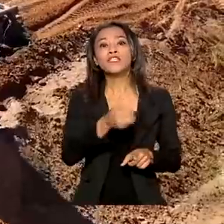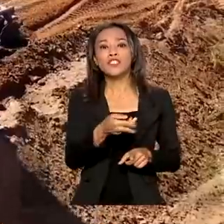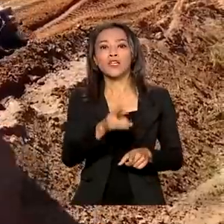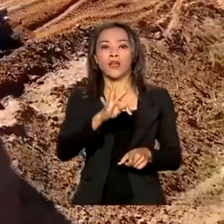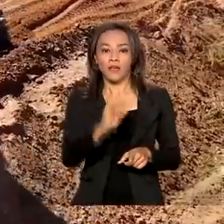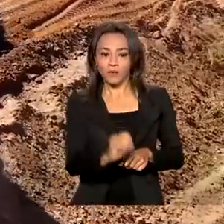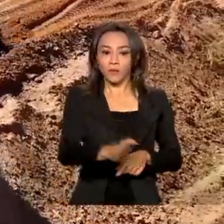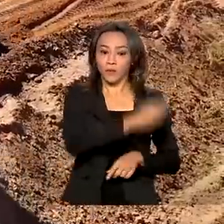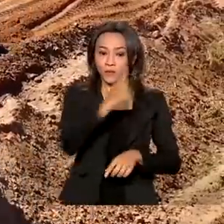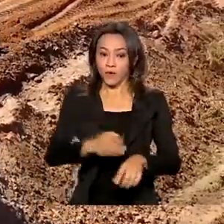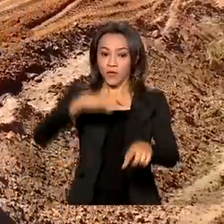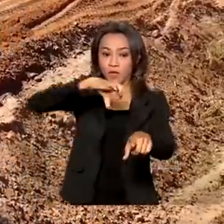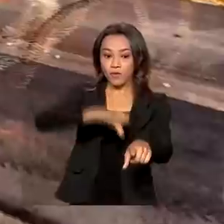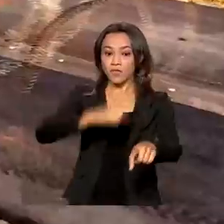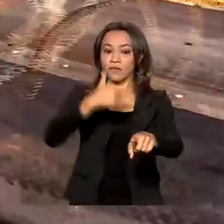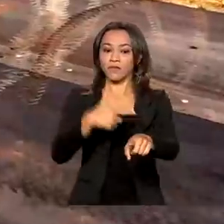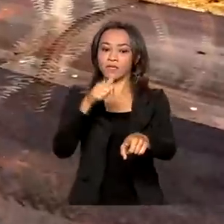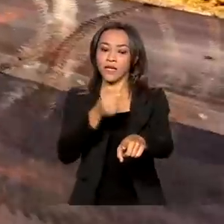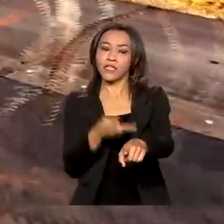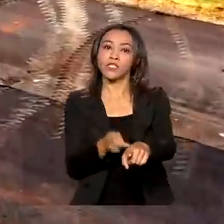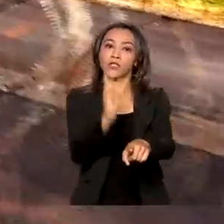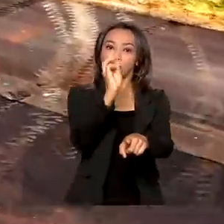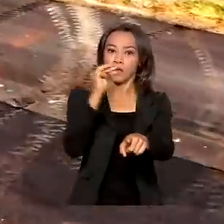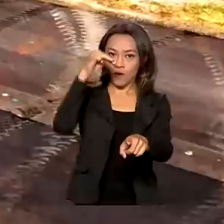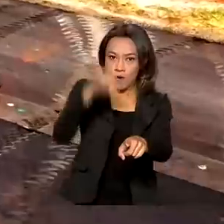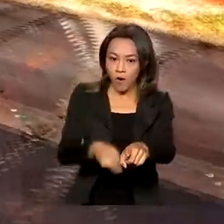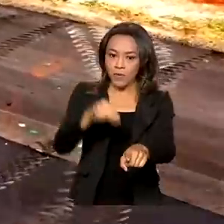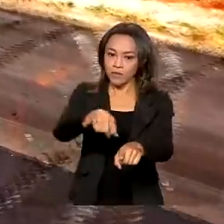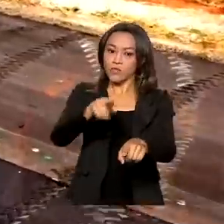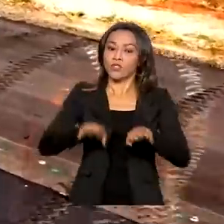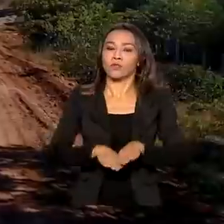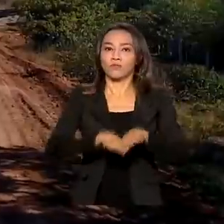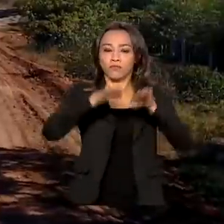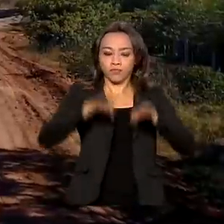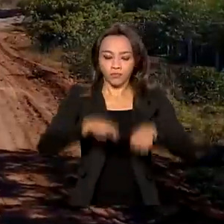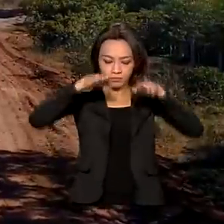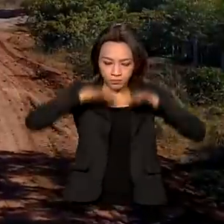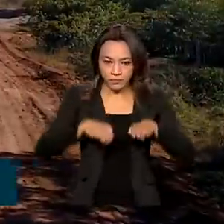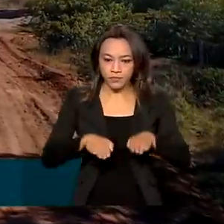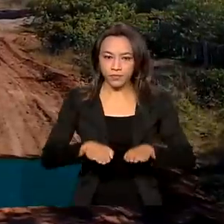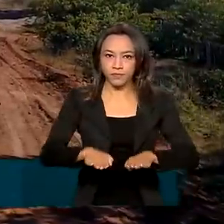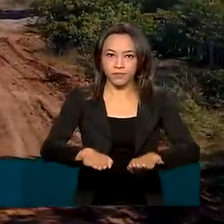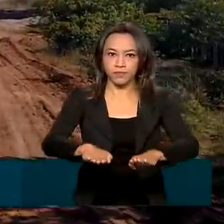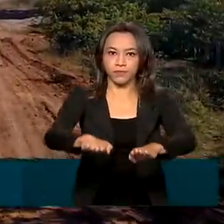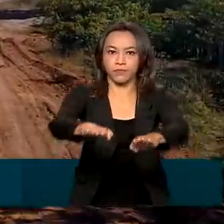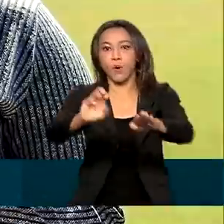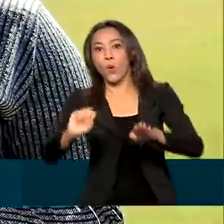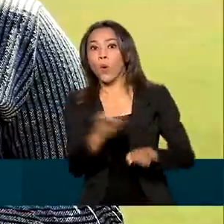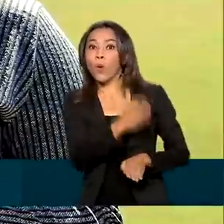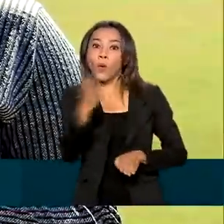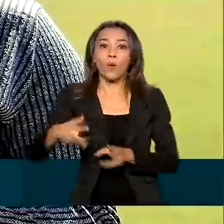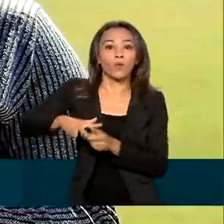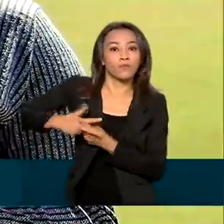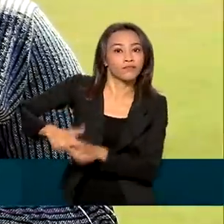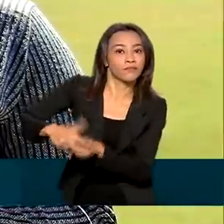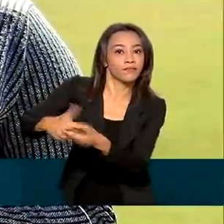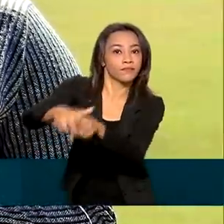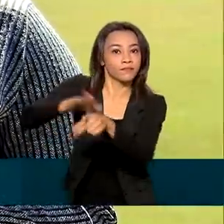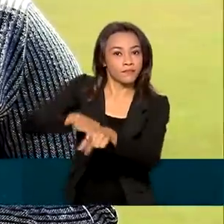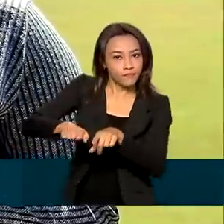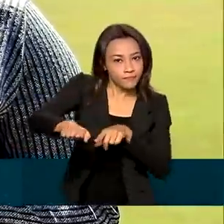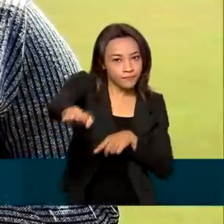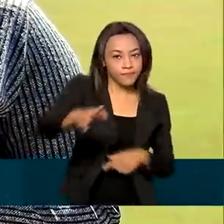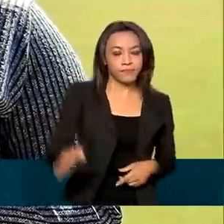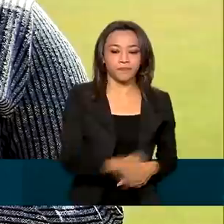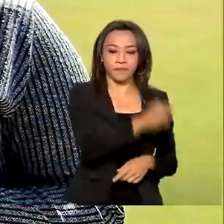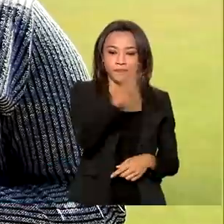927 quilômetros de rodovias duplicadas, construídas ou restauradas. A expectativa para o segundo